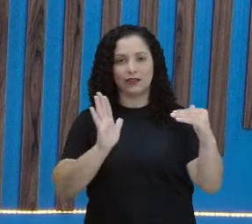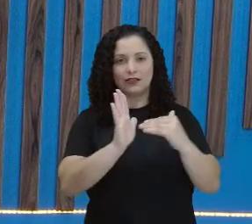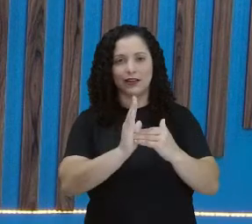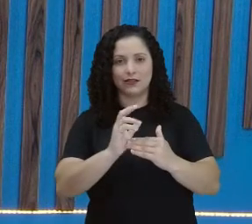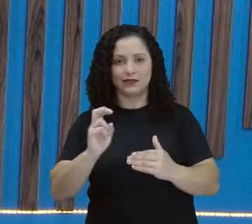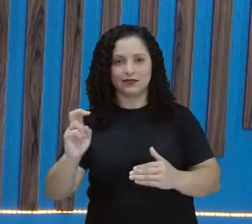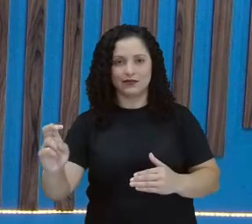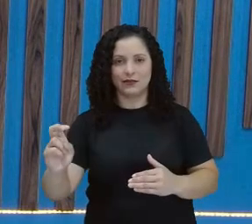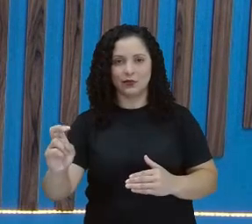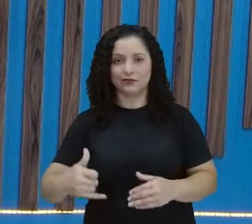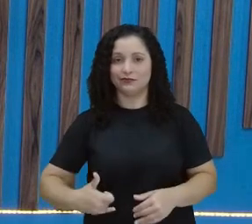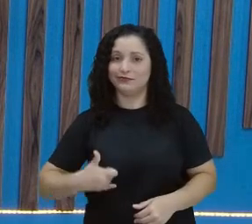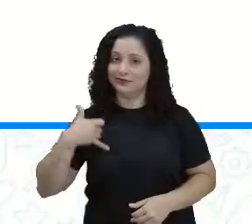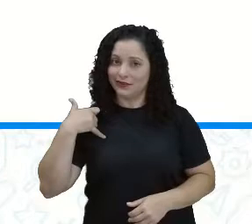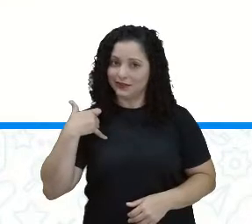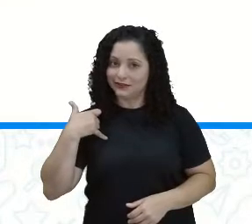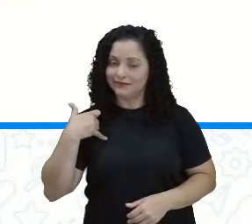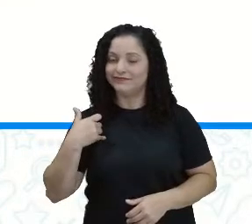idade.